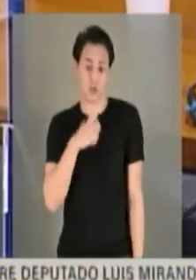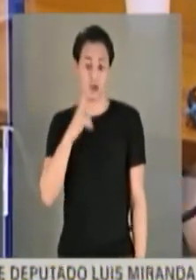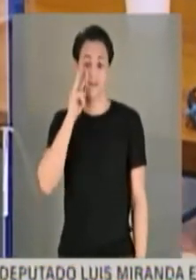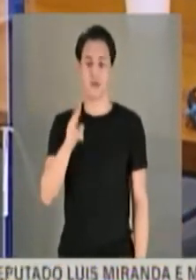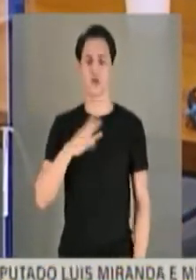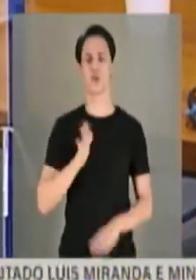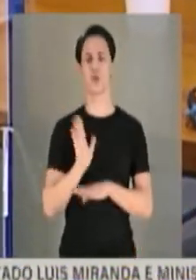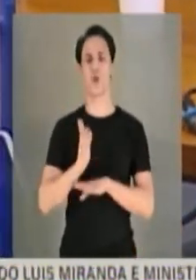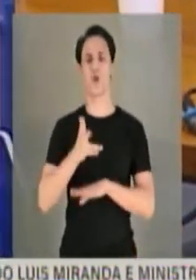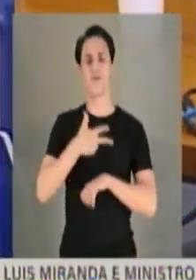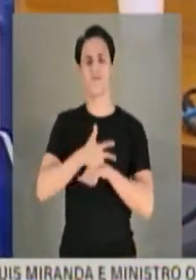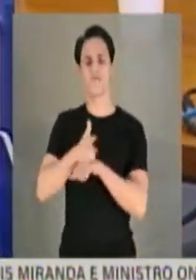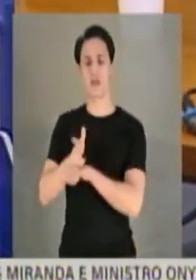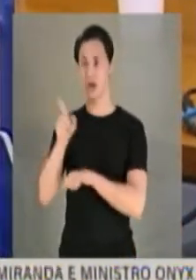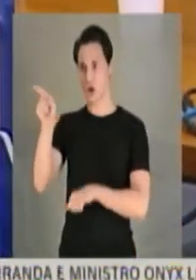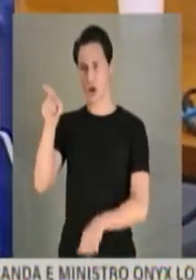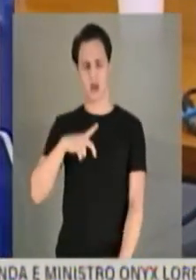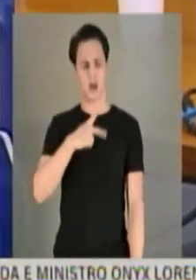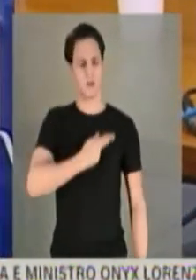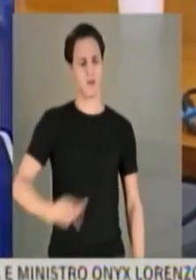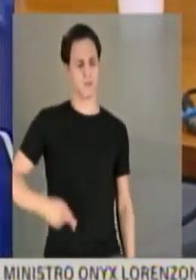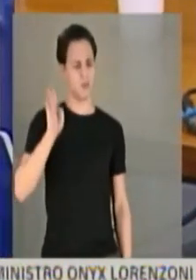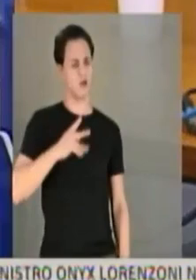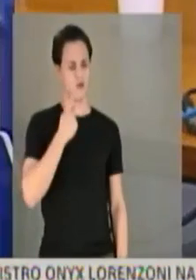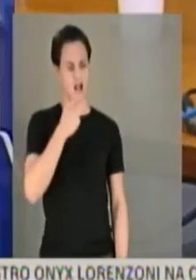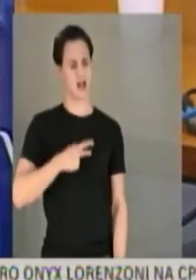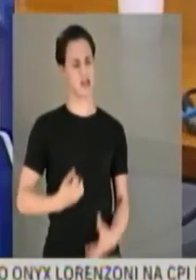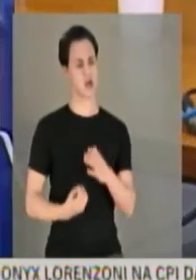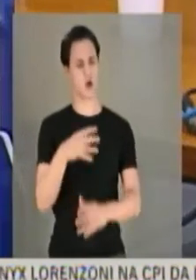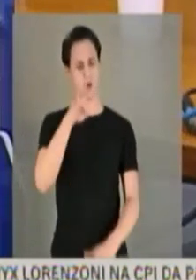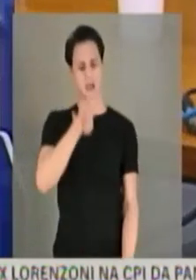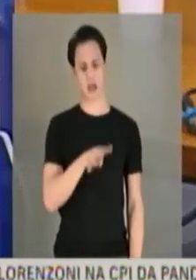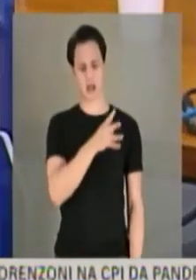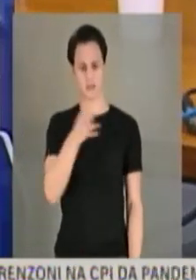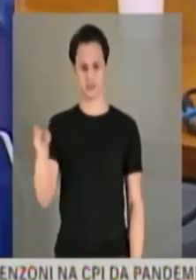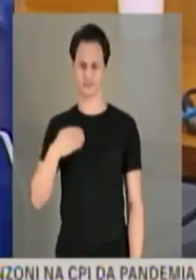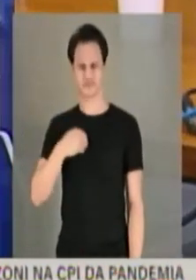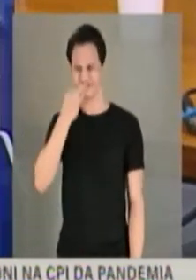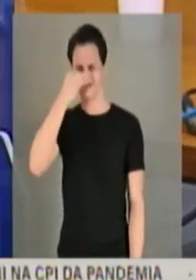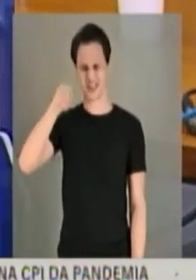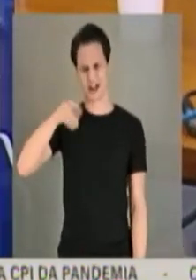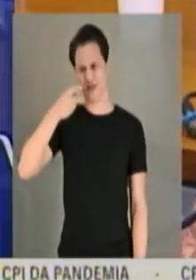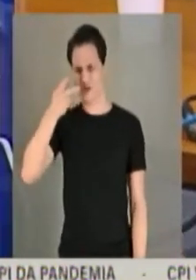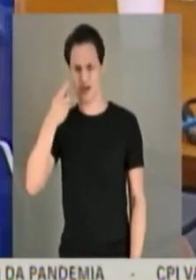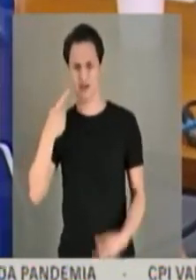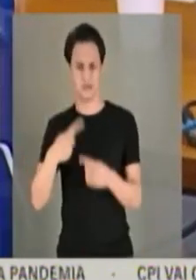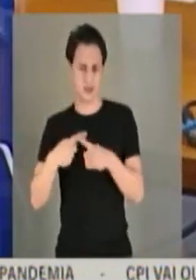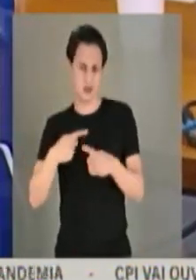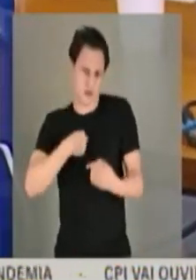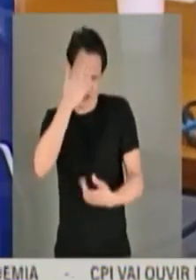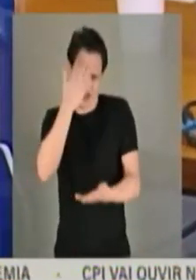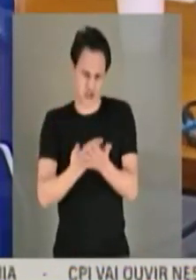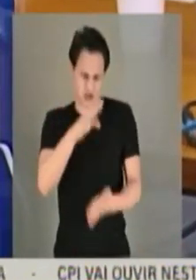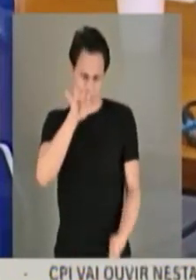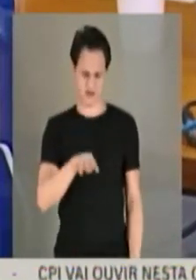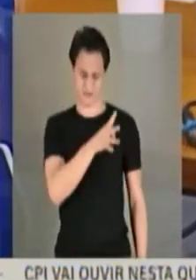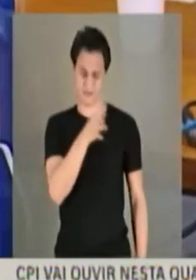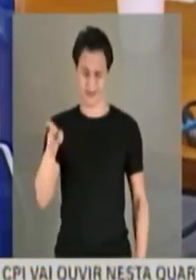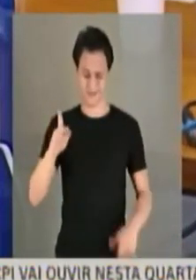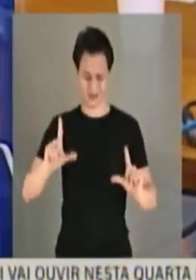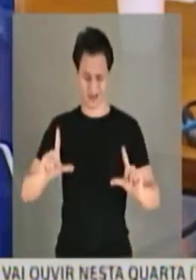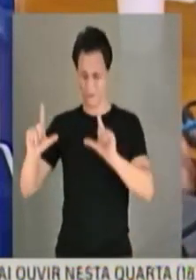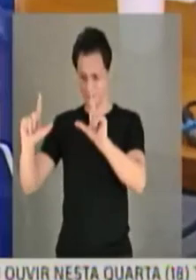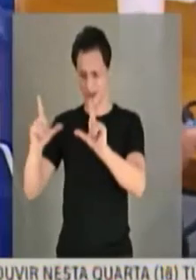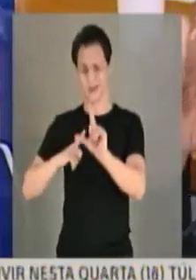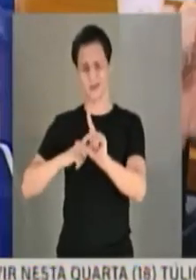fala que ele fez a tabela. Nesse caso, vou desconsiderar essa fala. Acredito realmente que essa tabela, até por conta